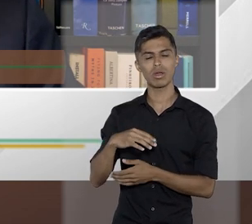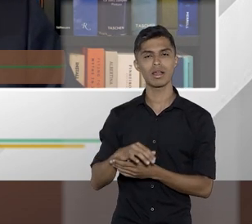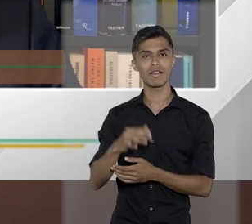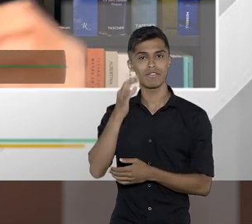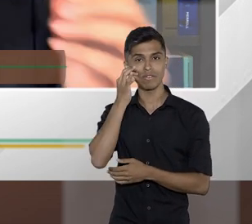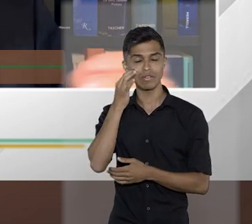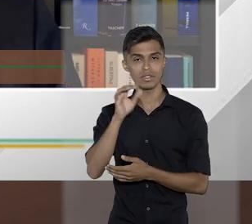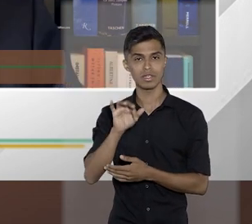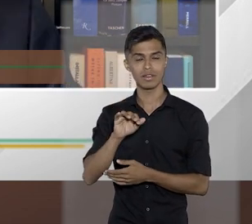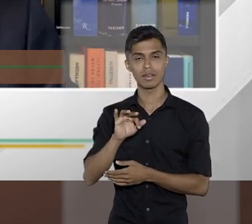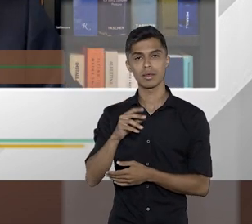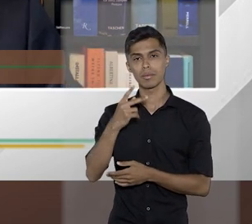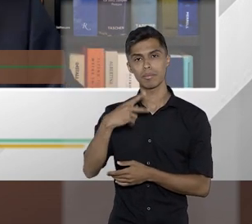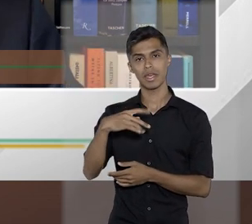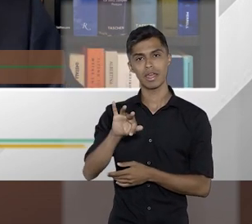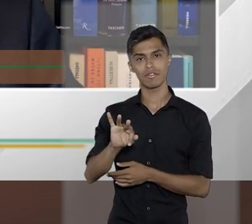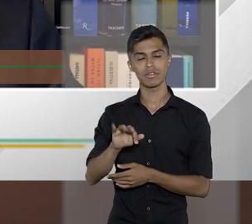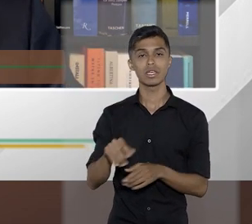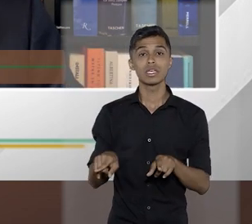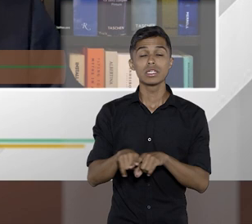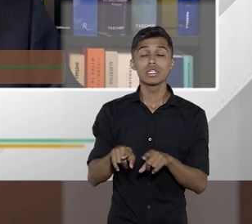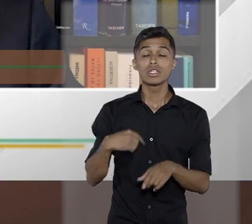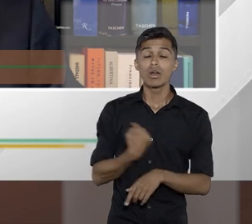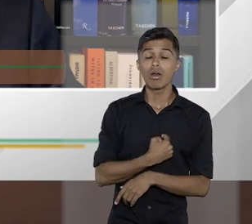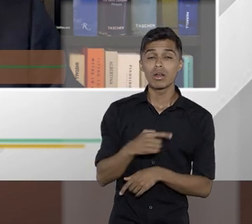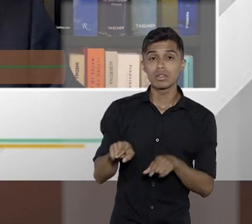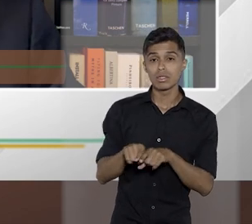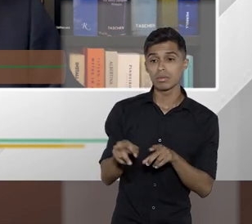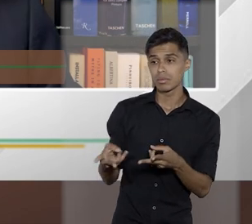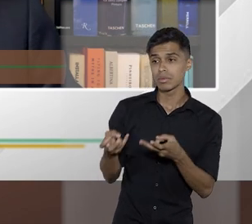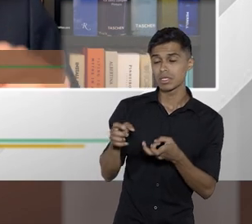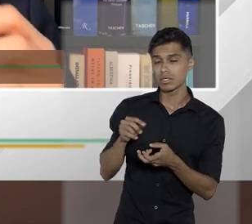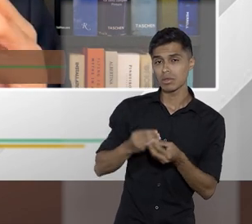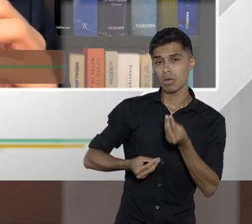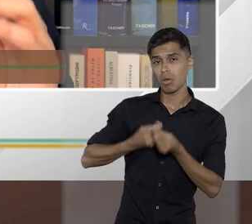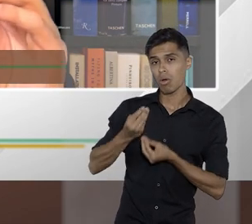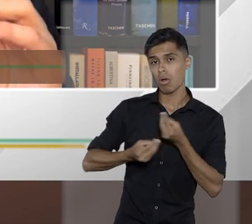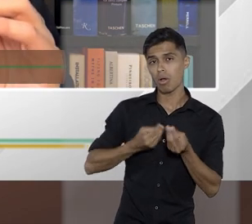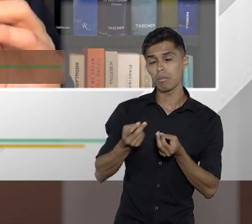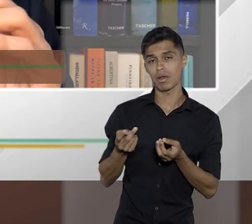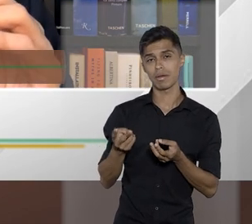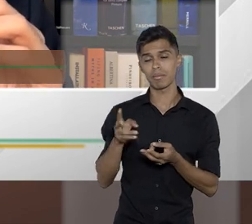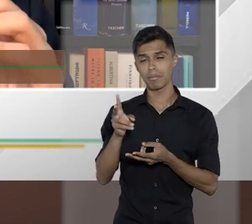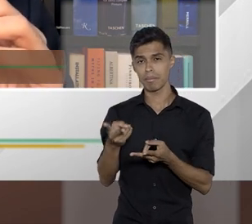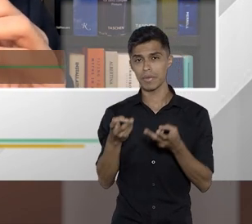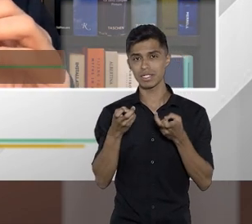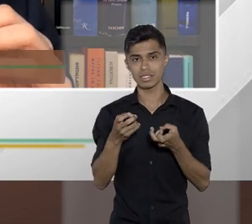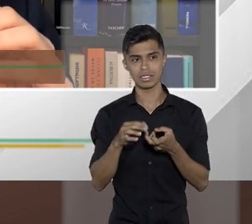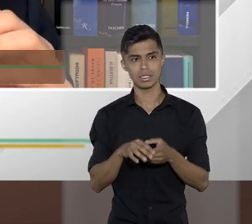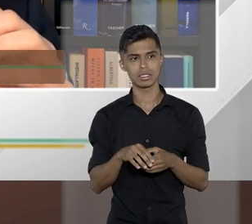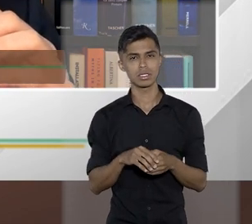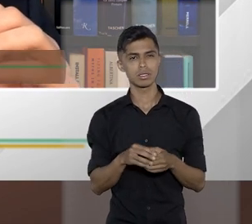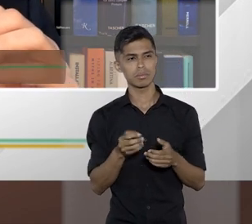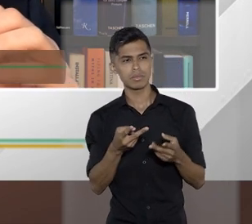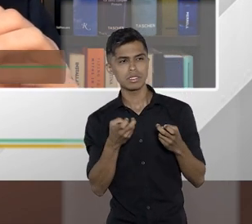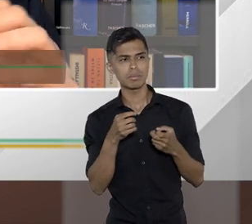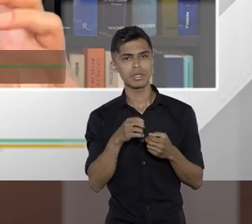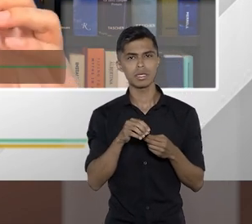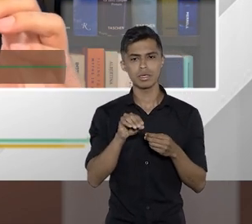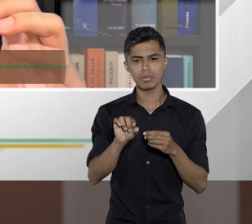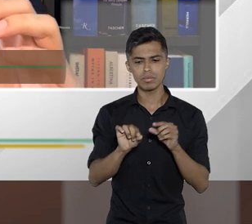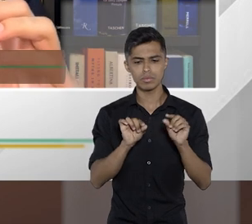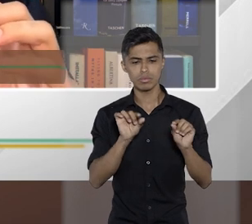tanto pelo lado das pessoas jurídicas como pelo lado das pessoas físicas, você tem aí como, digamos assim, através dessas migalhinhas,